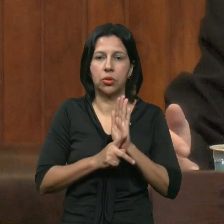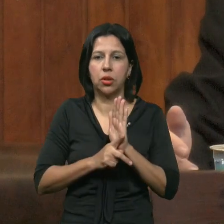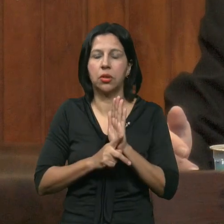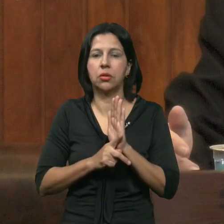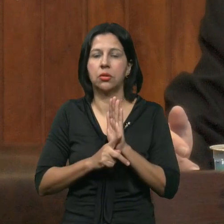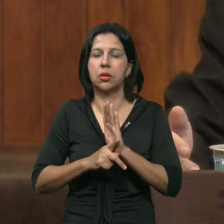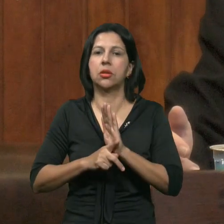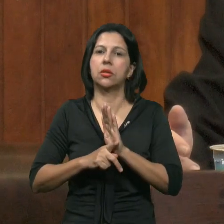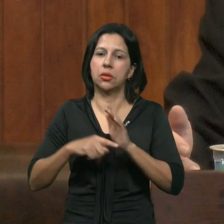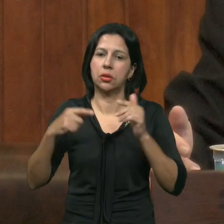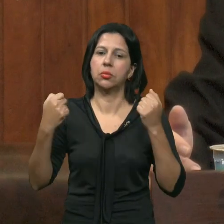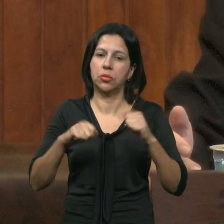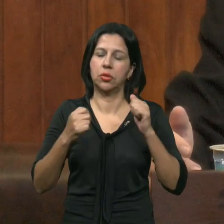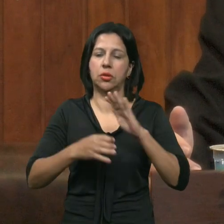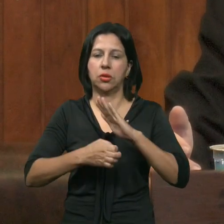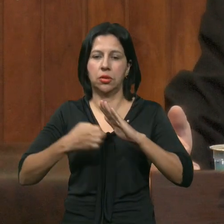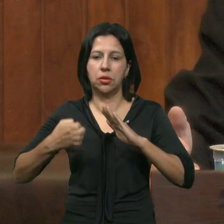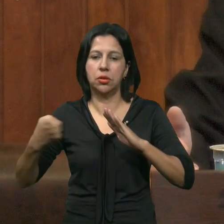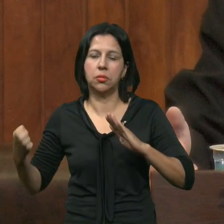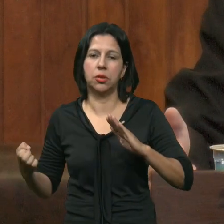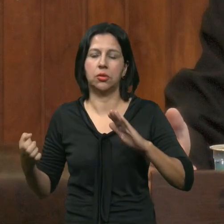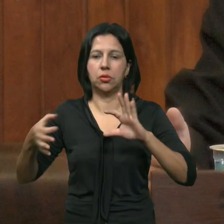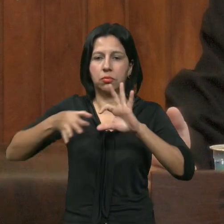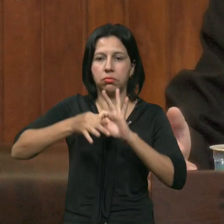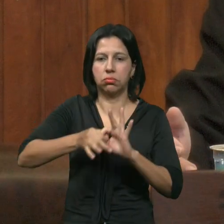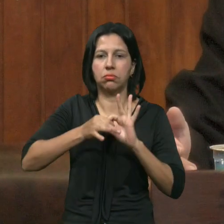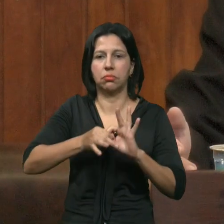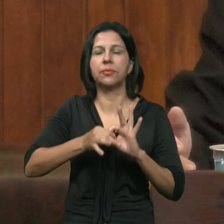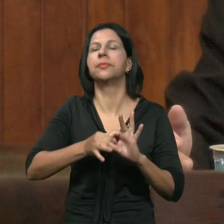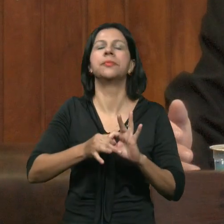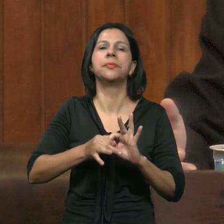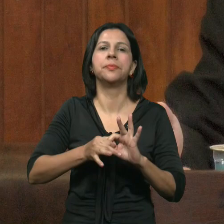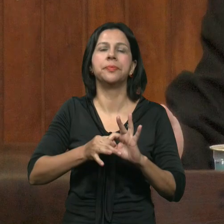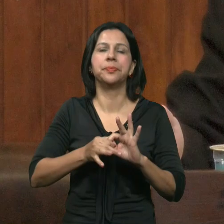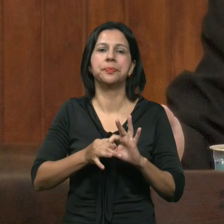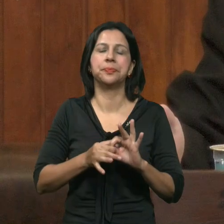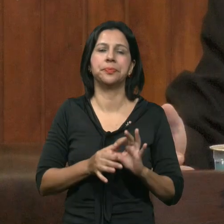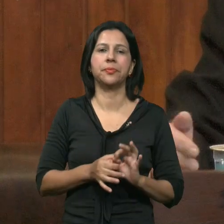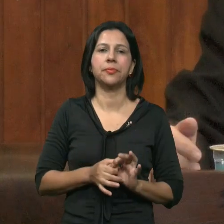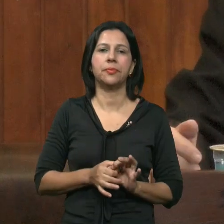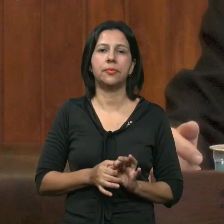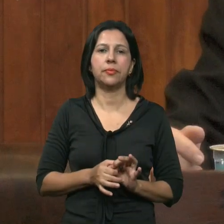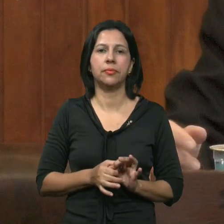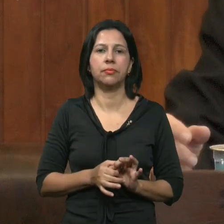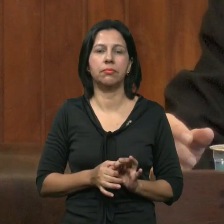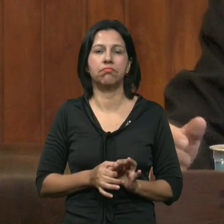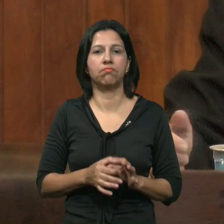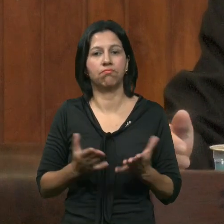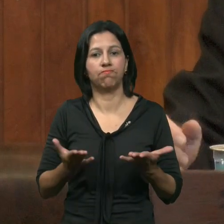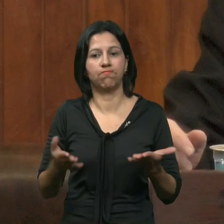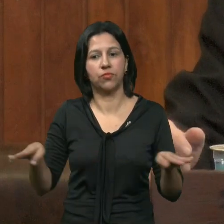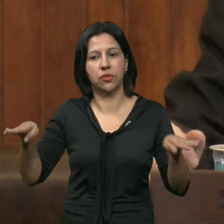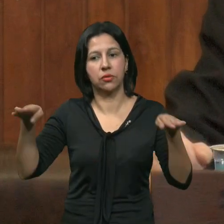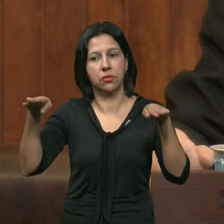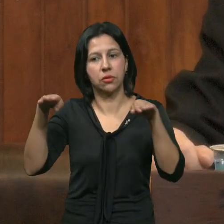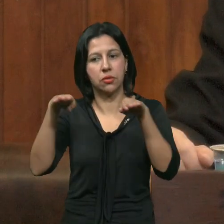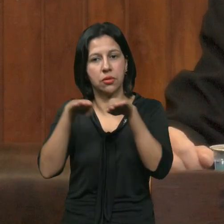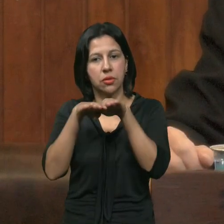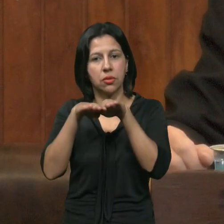a emenda Que se apresenta Ele realmente Simplesmente Iguala